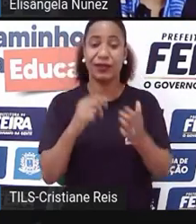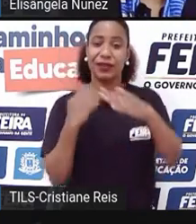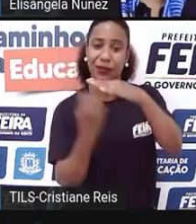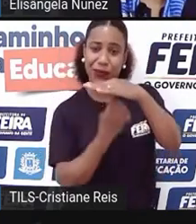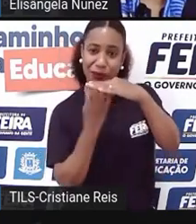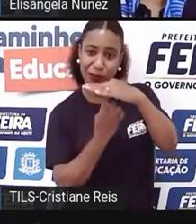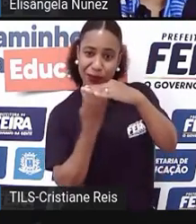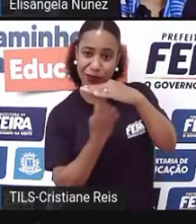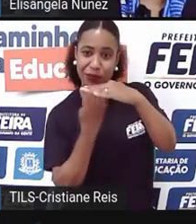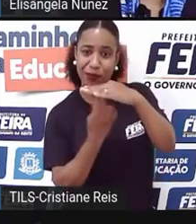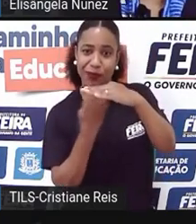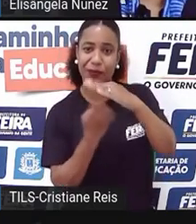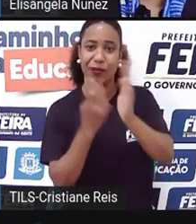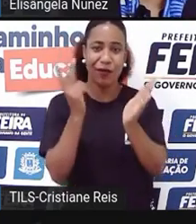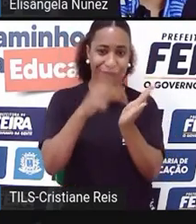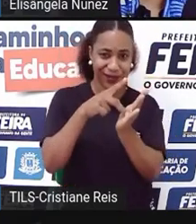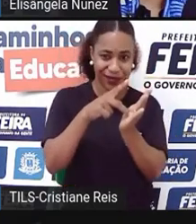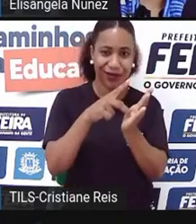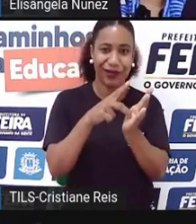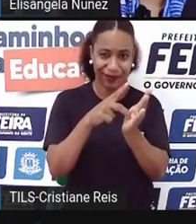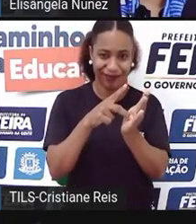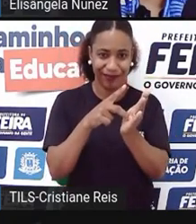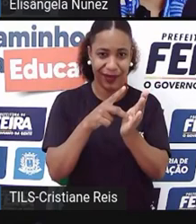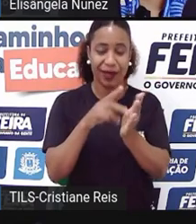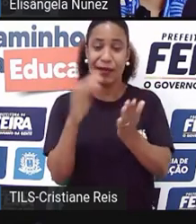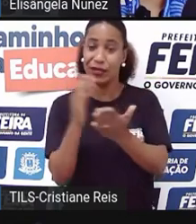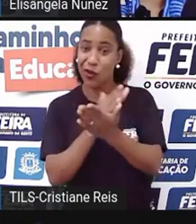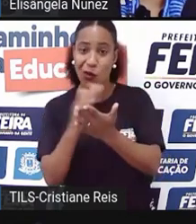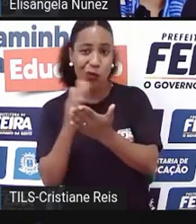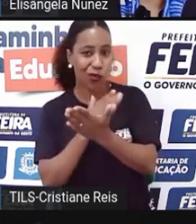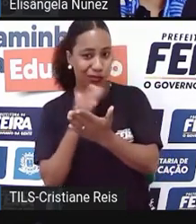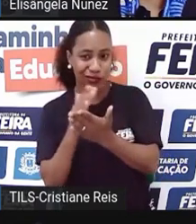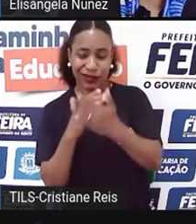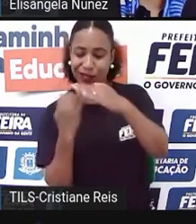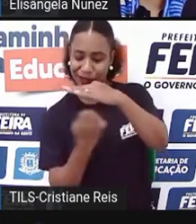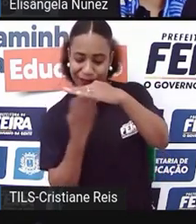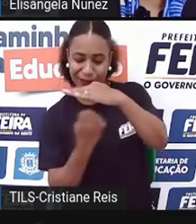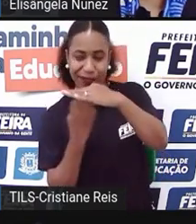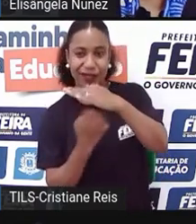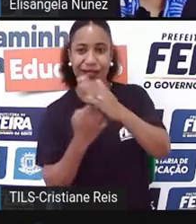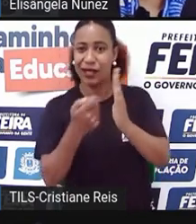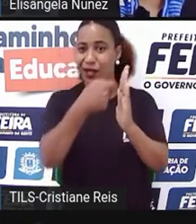Fora os que não registram, né? Exatamente.